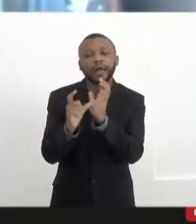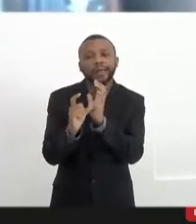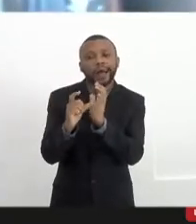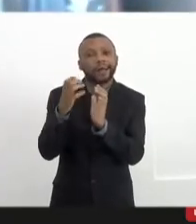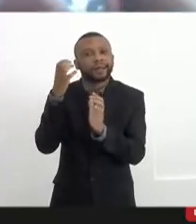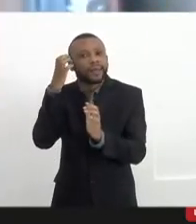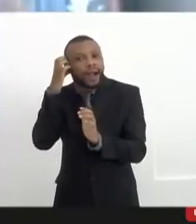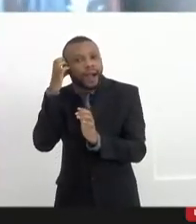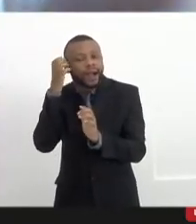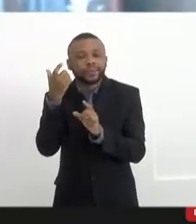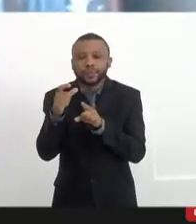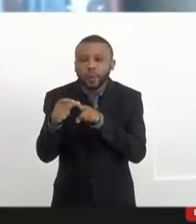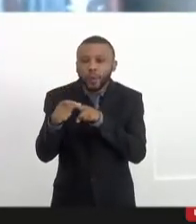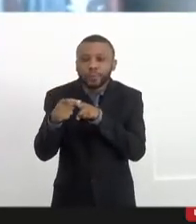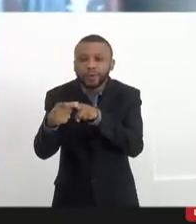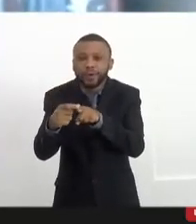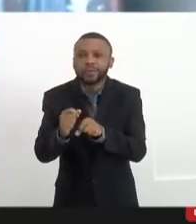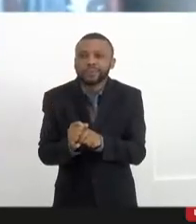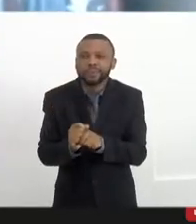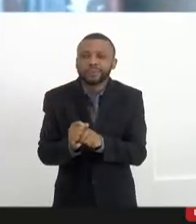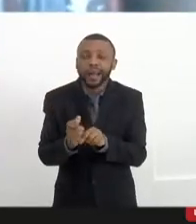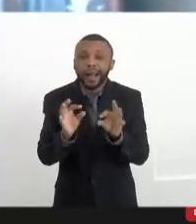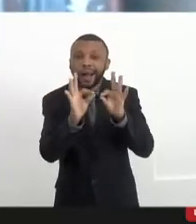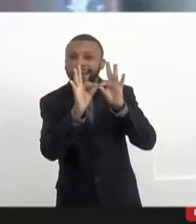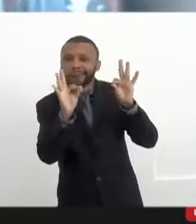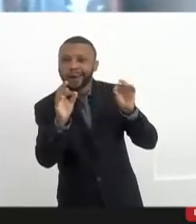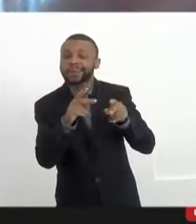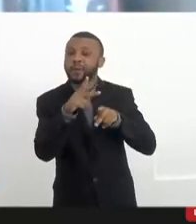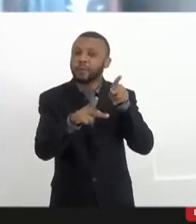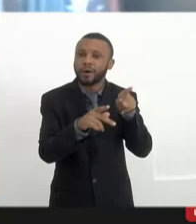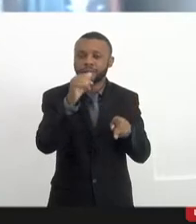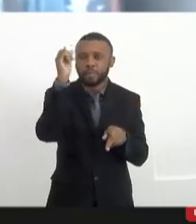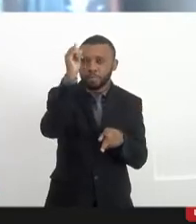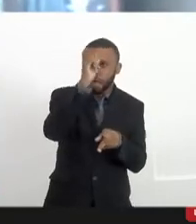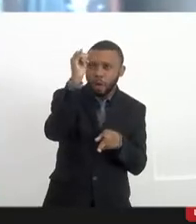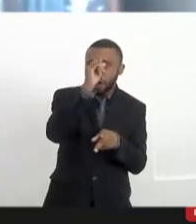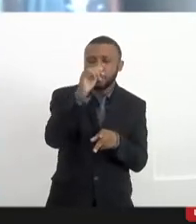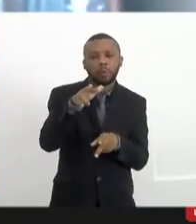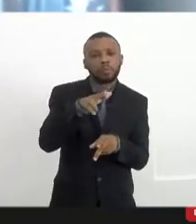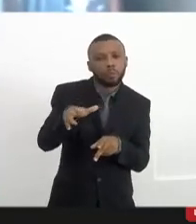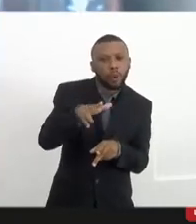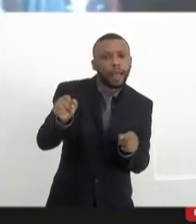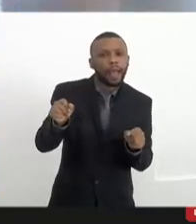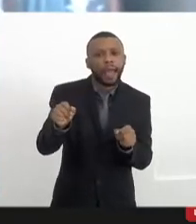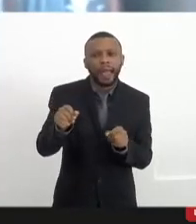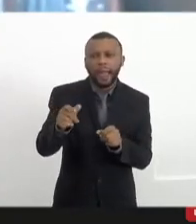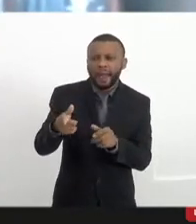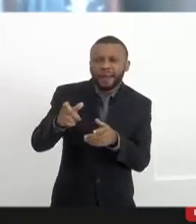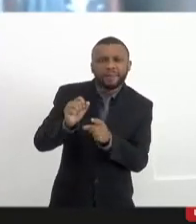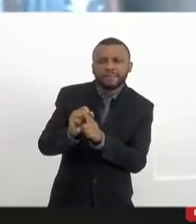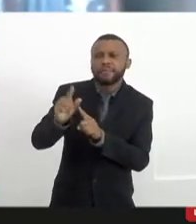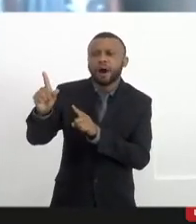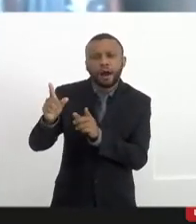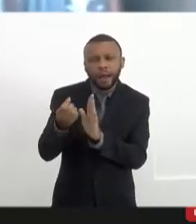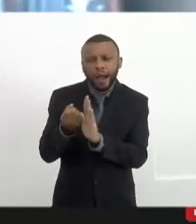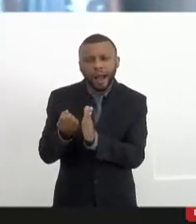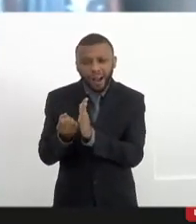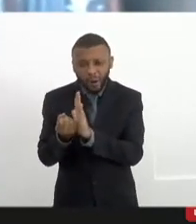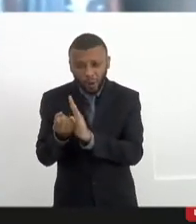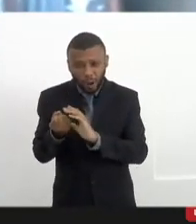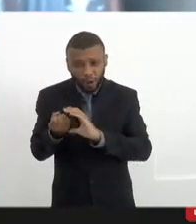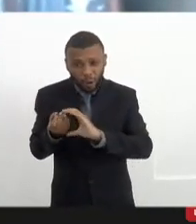comunitária e o povo não é bobo fora a Rede Globo. A tem que virar a fita. O mundo mudou, o Brasil mudou.